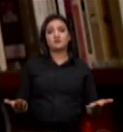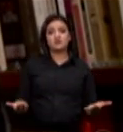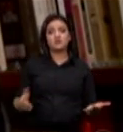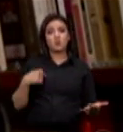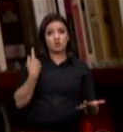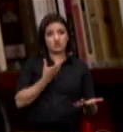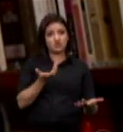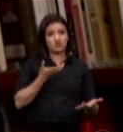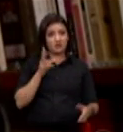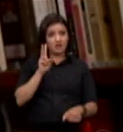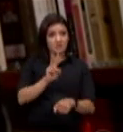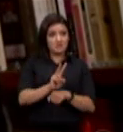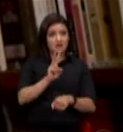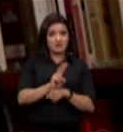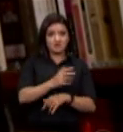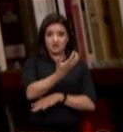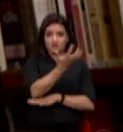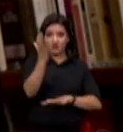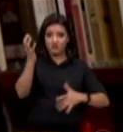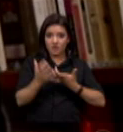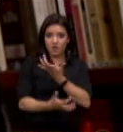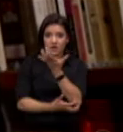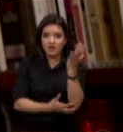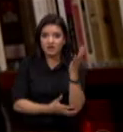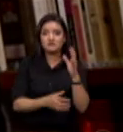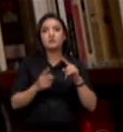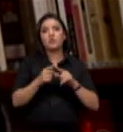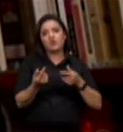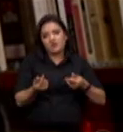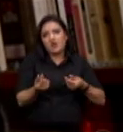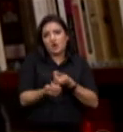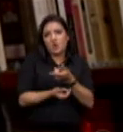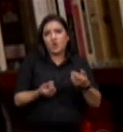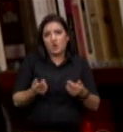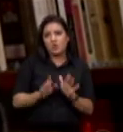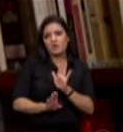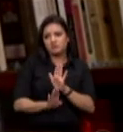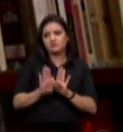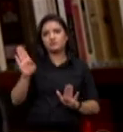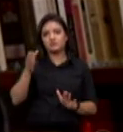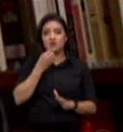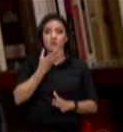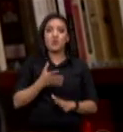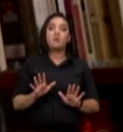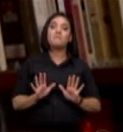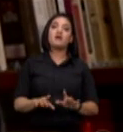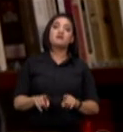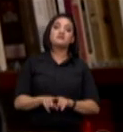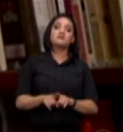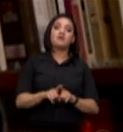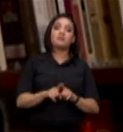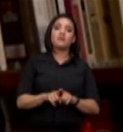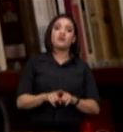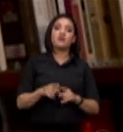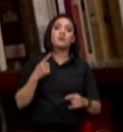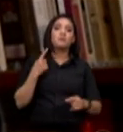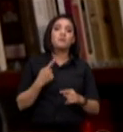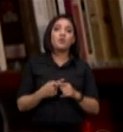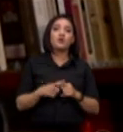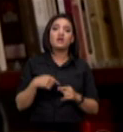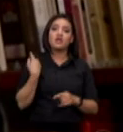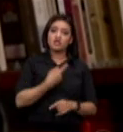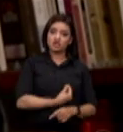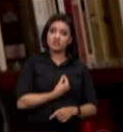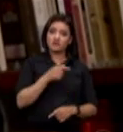preservar a floresta por ser economicamente conveniente e é nós devemos preservá-la porque a gente vive nesse